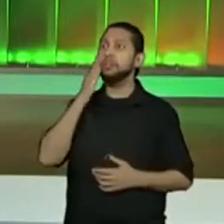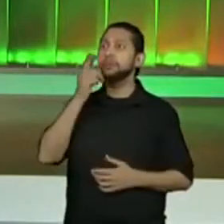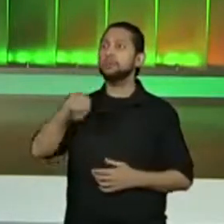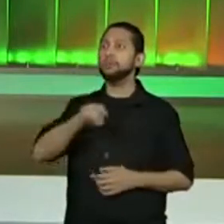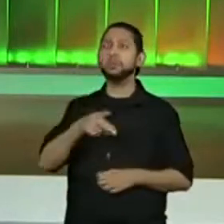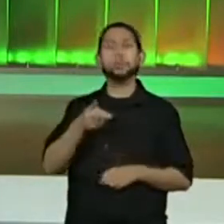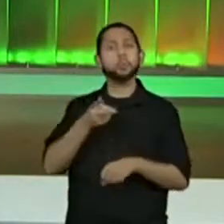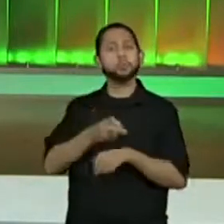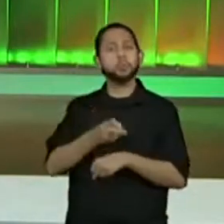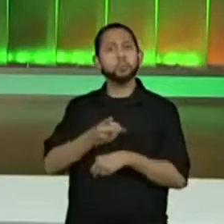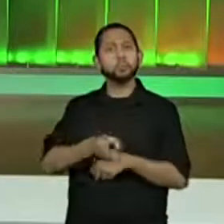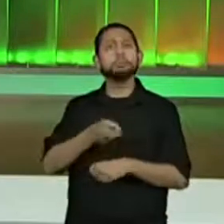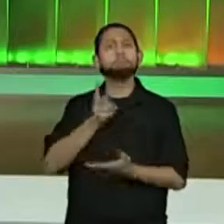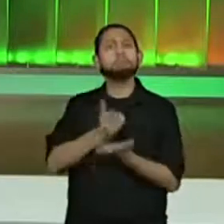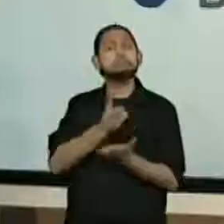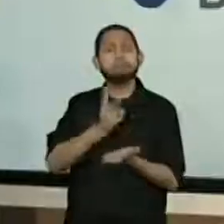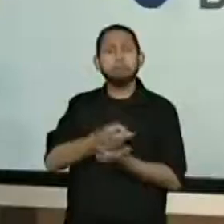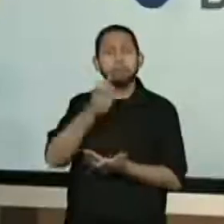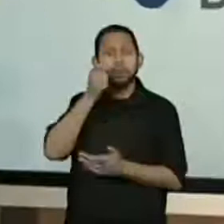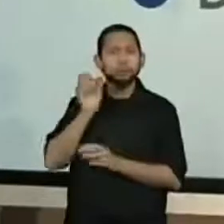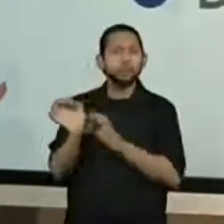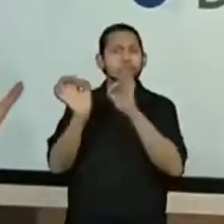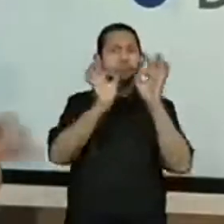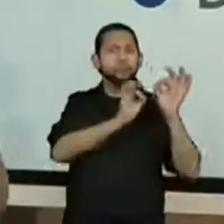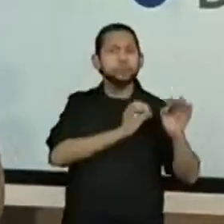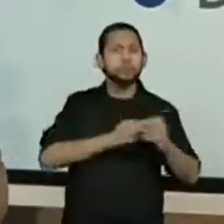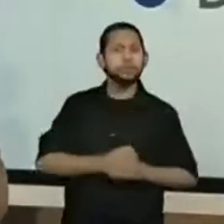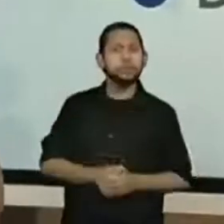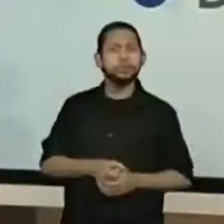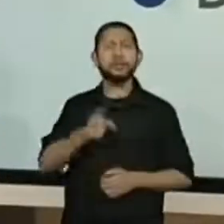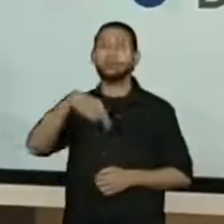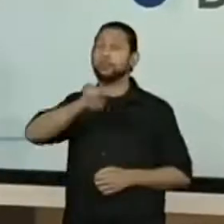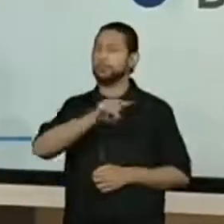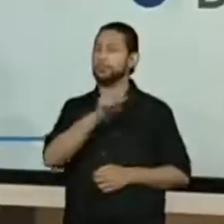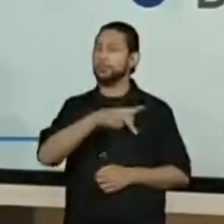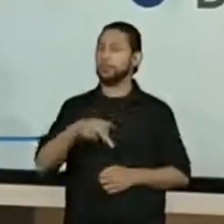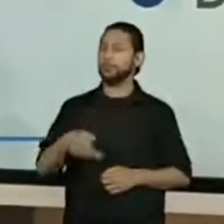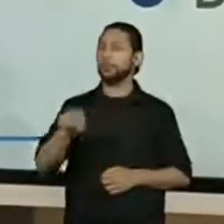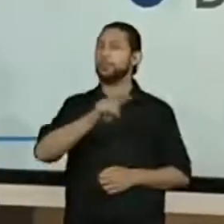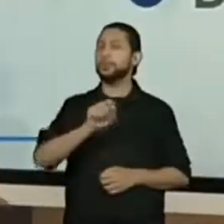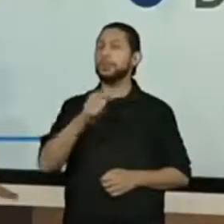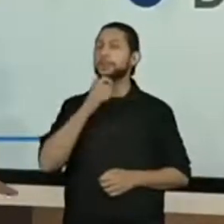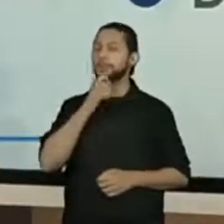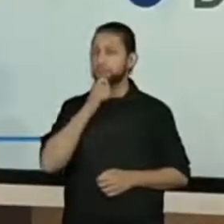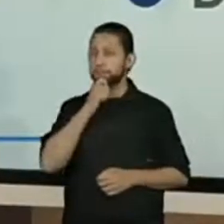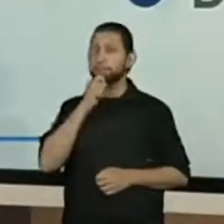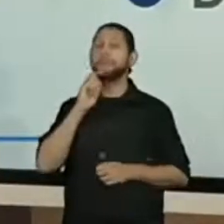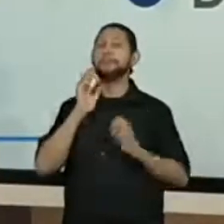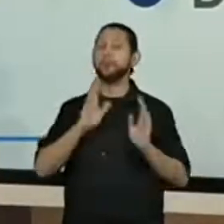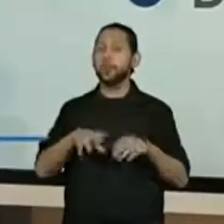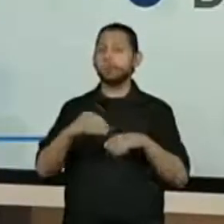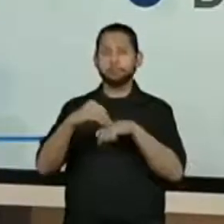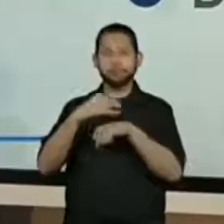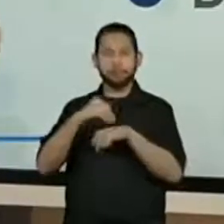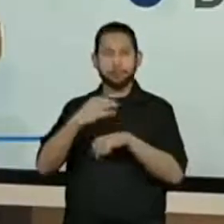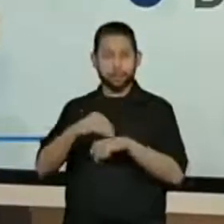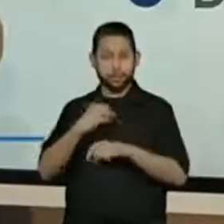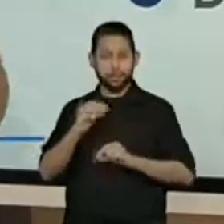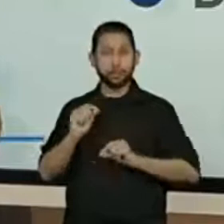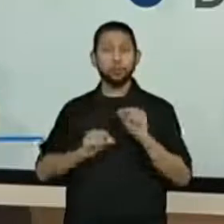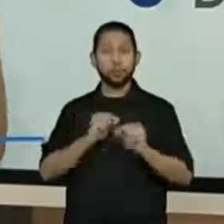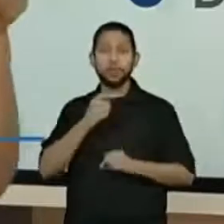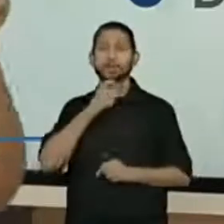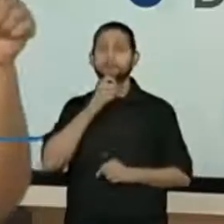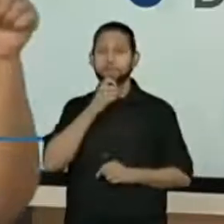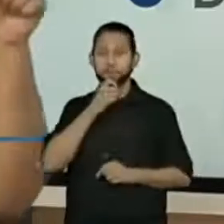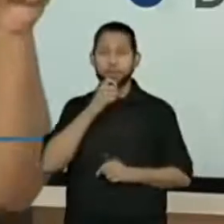continuam nos acompanhando. Senhores professores, é o seguinte, já recebi alguns recados que ficou voltando